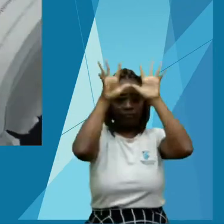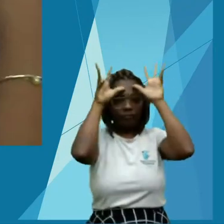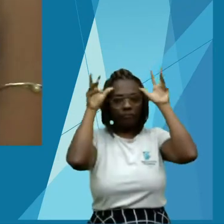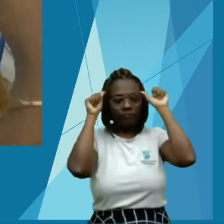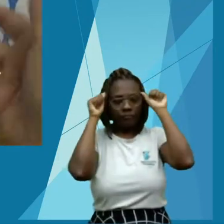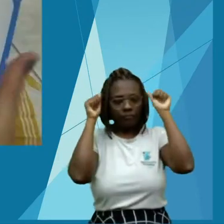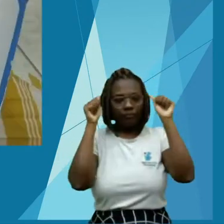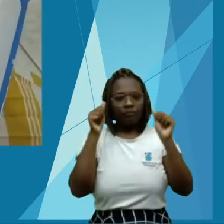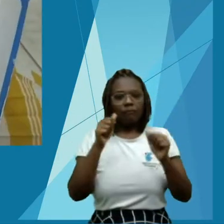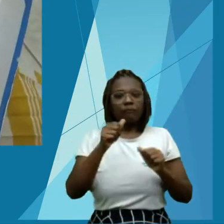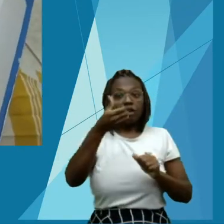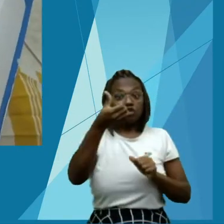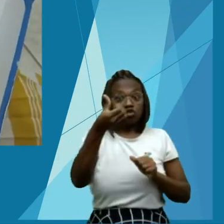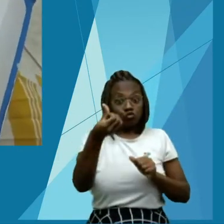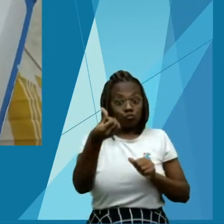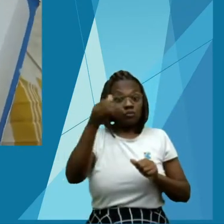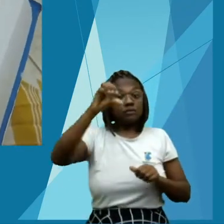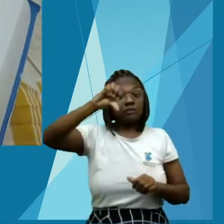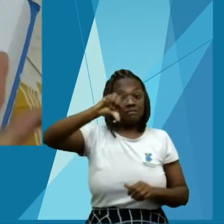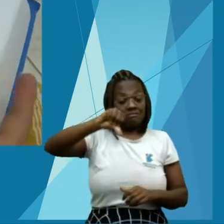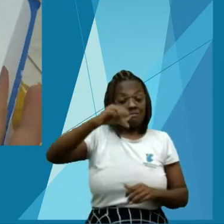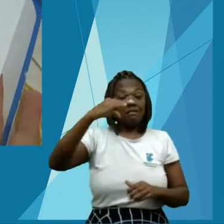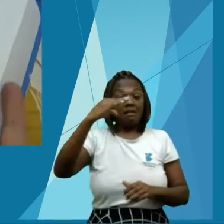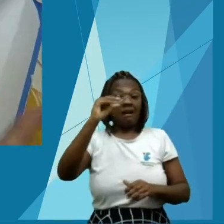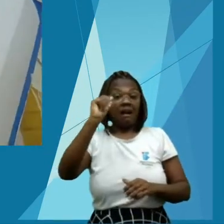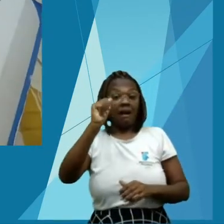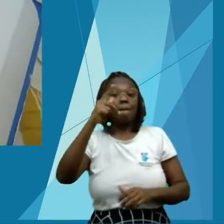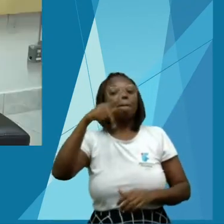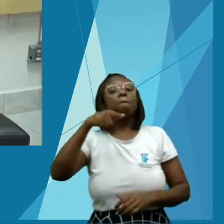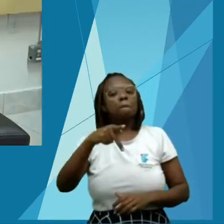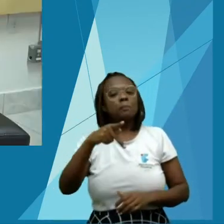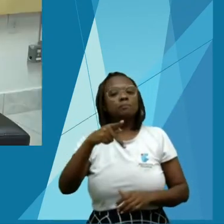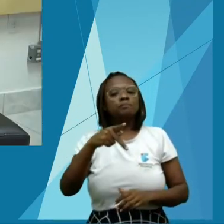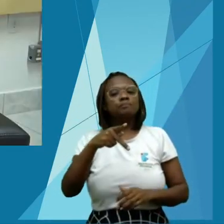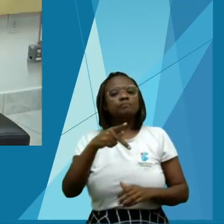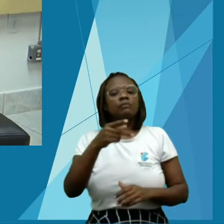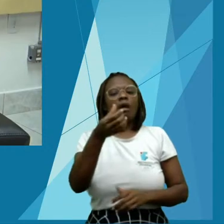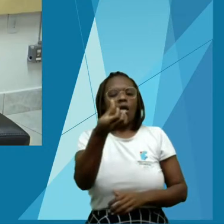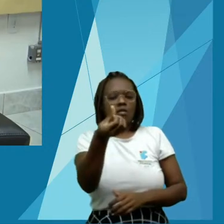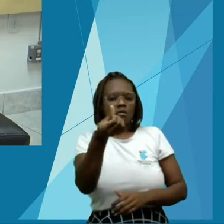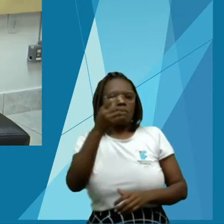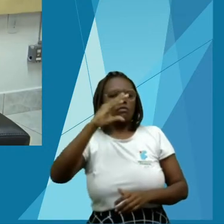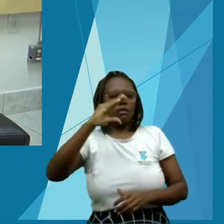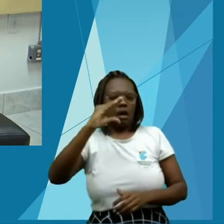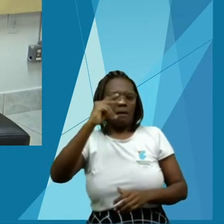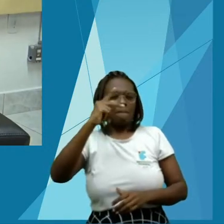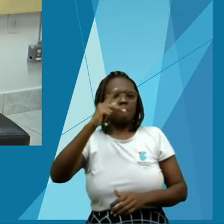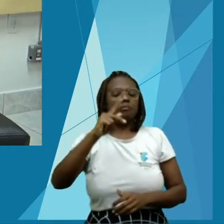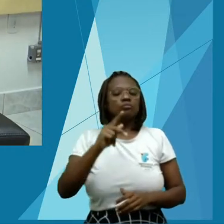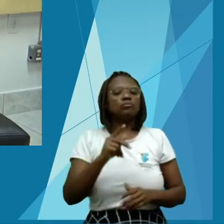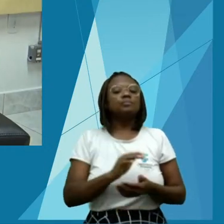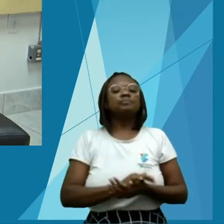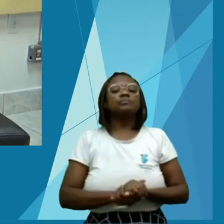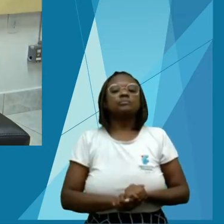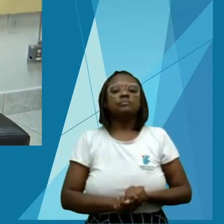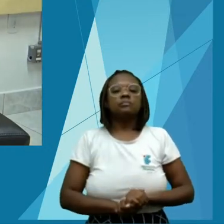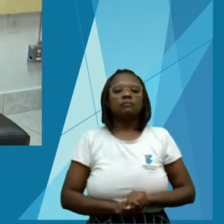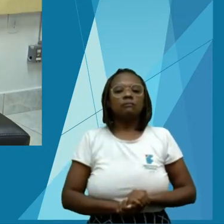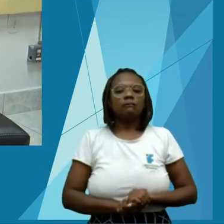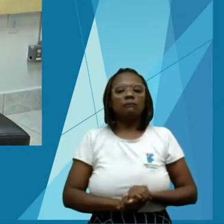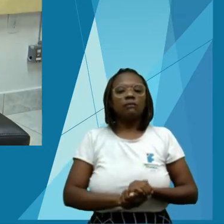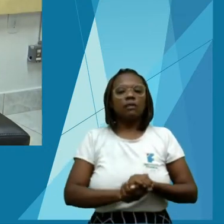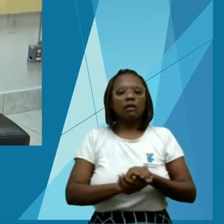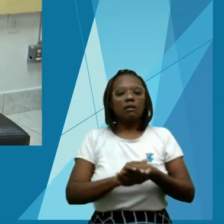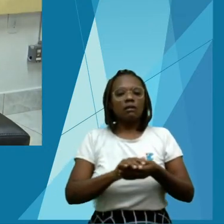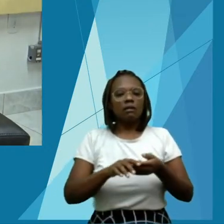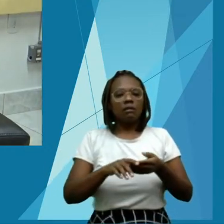E tratando das reservas extrativistas, estudos sobre os óleos, pesquisas sobre buriti, sobre açaí.